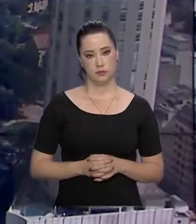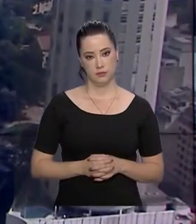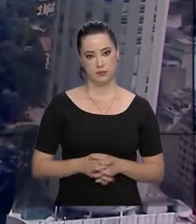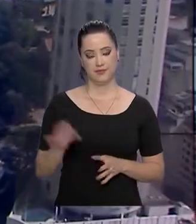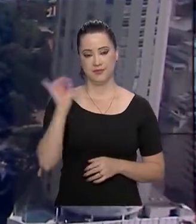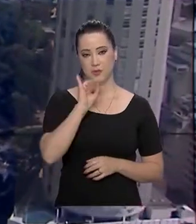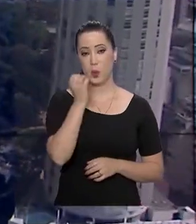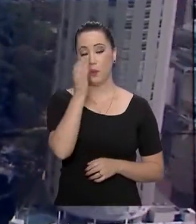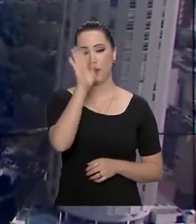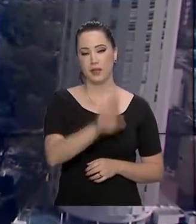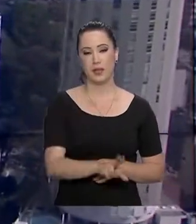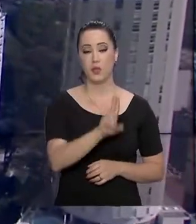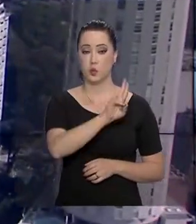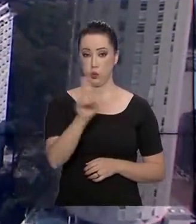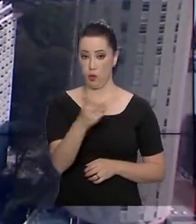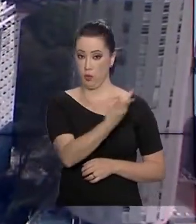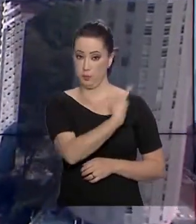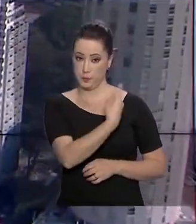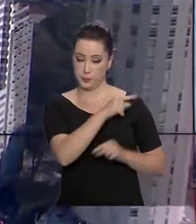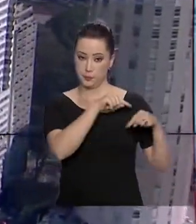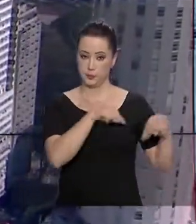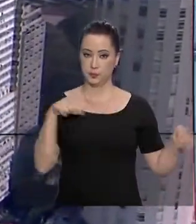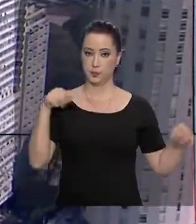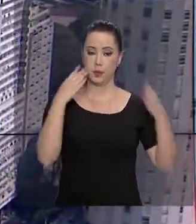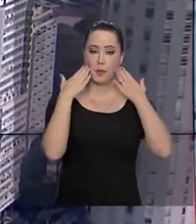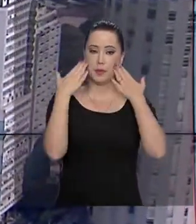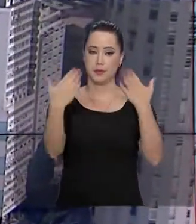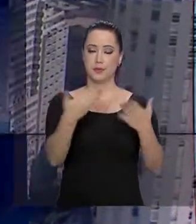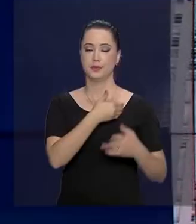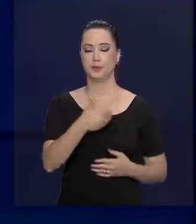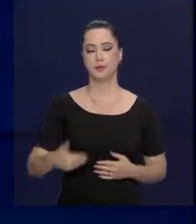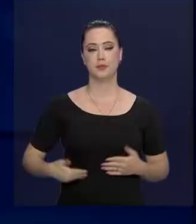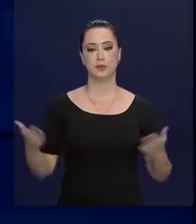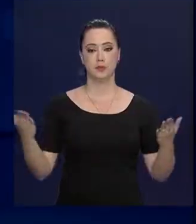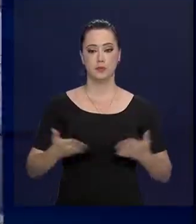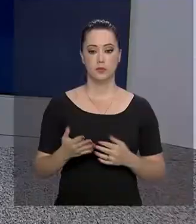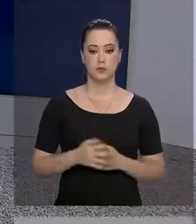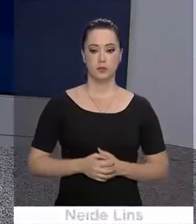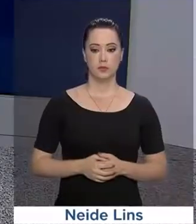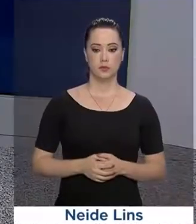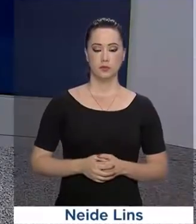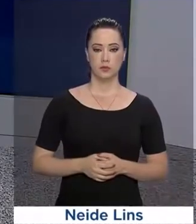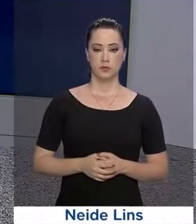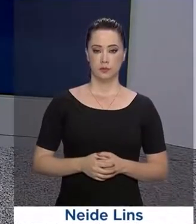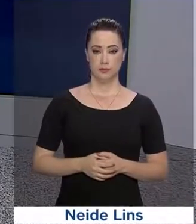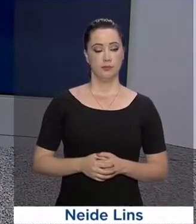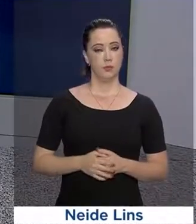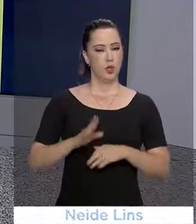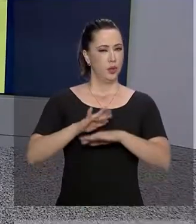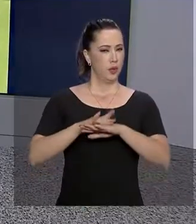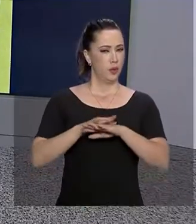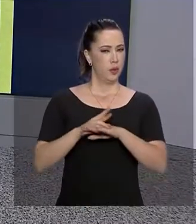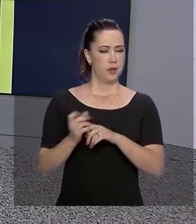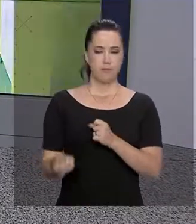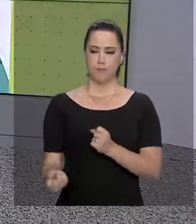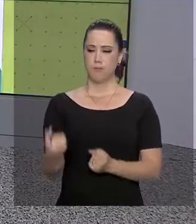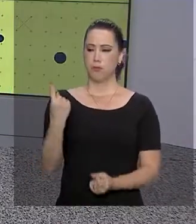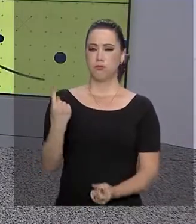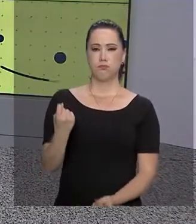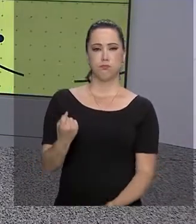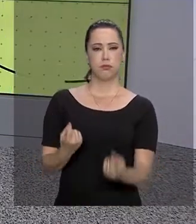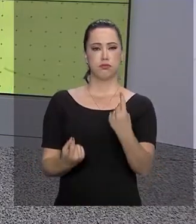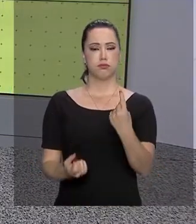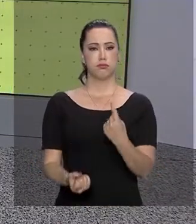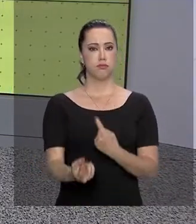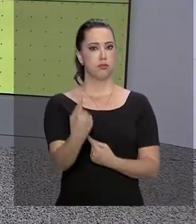Olá, boa tarde, eu sou Lilian Reis e estamos de volta com o Governo Agora. Doenças raras são aquelas que afetam